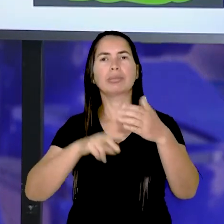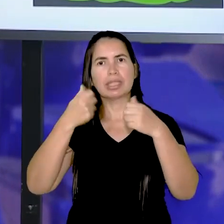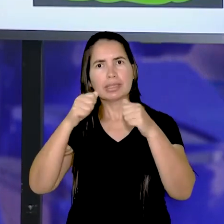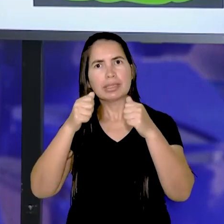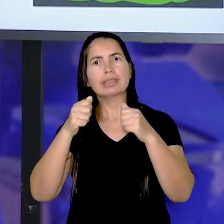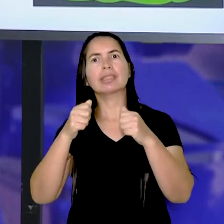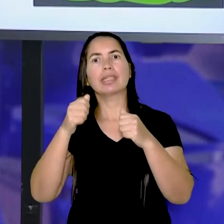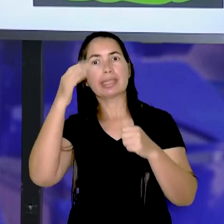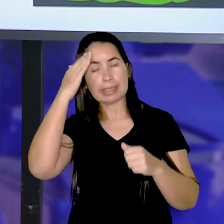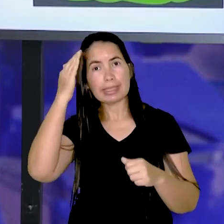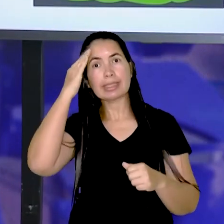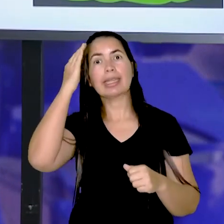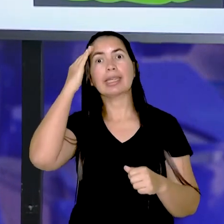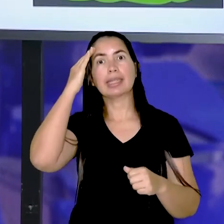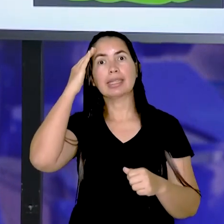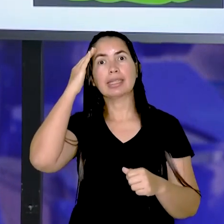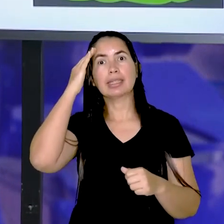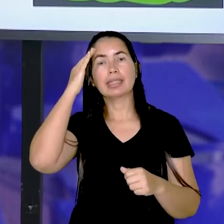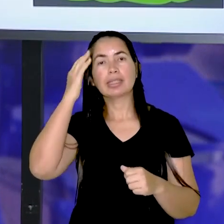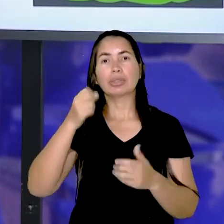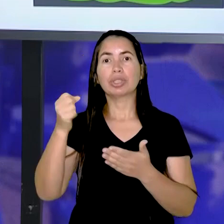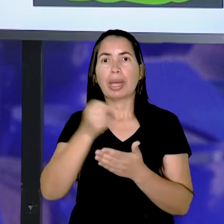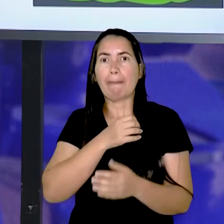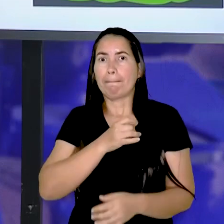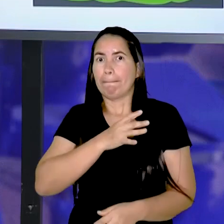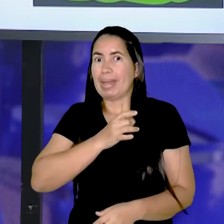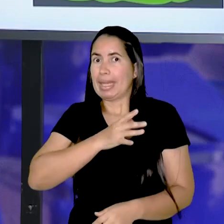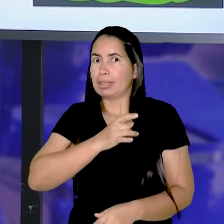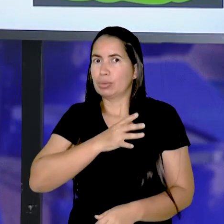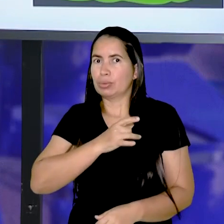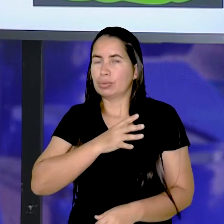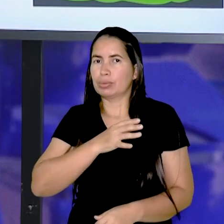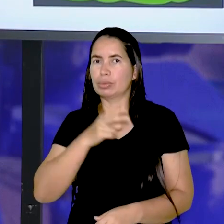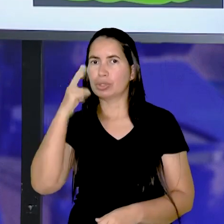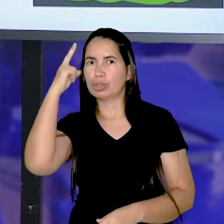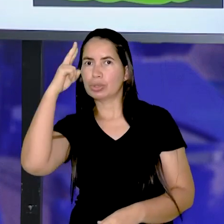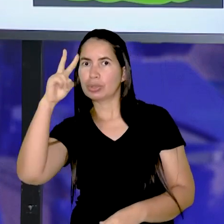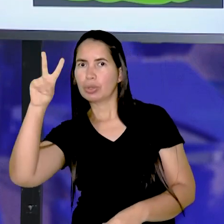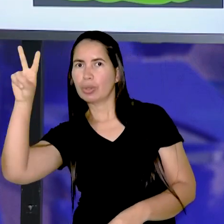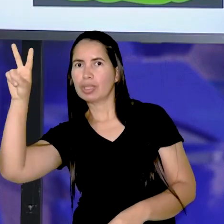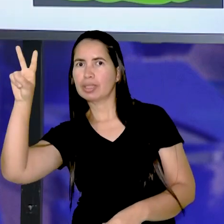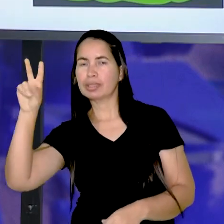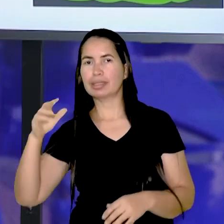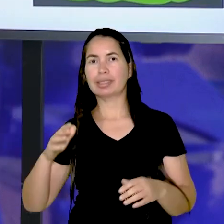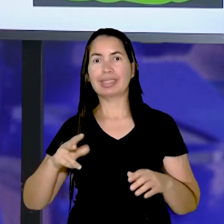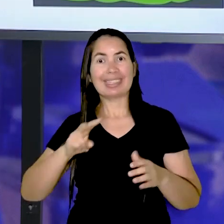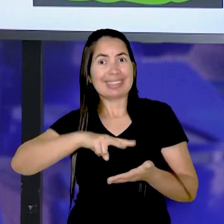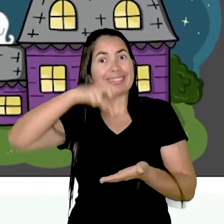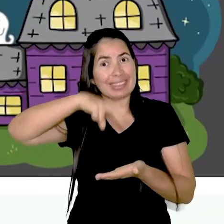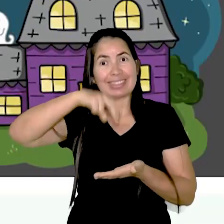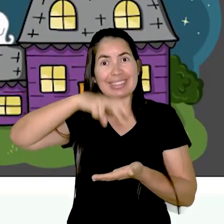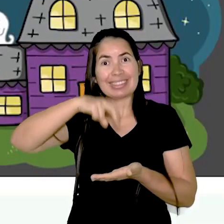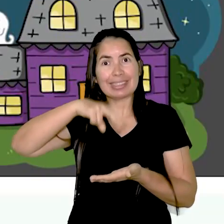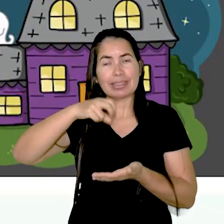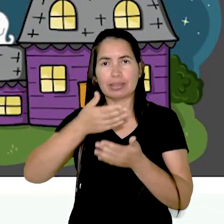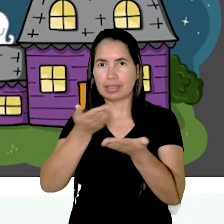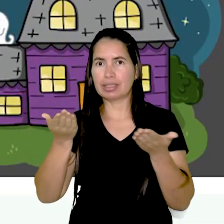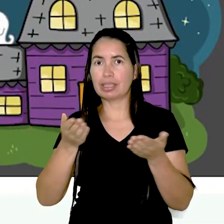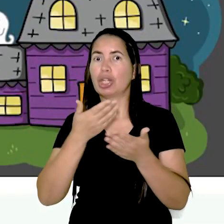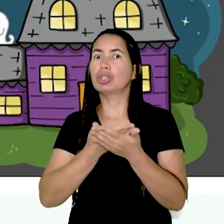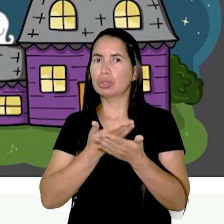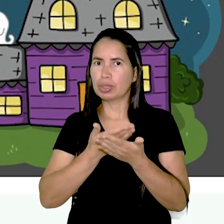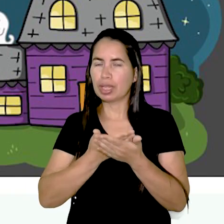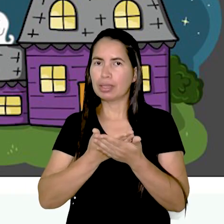entender que nos traz medo. Mas eu vou contar essa história bem divertida para vocês. Mas vamos